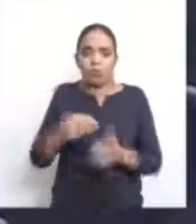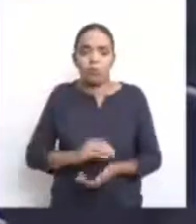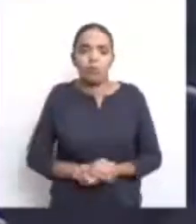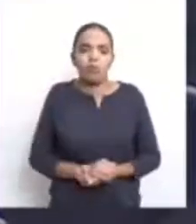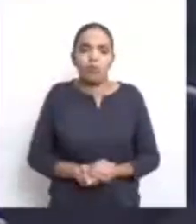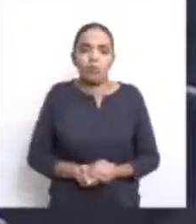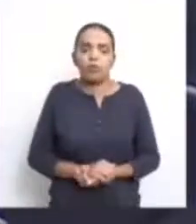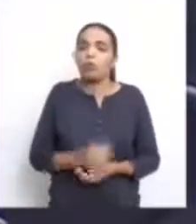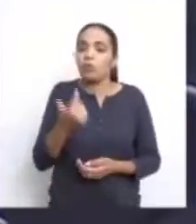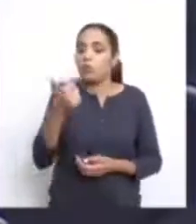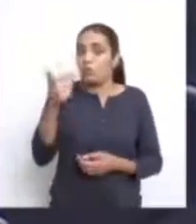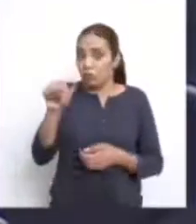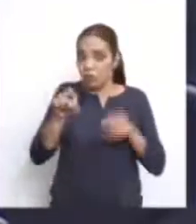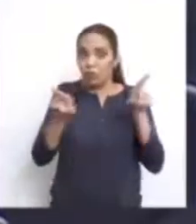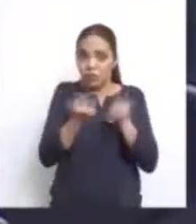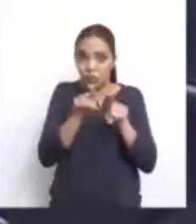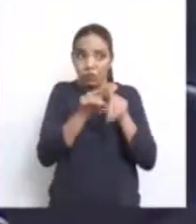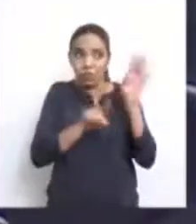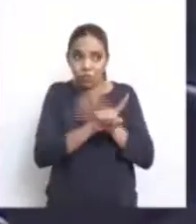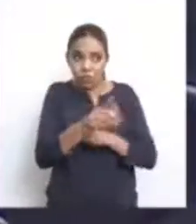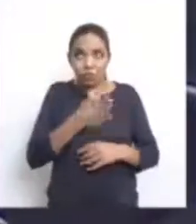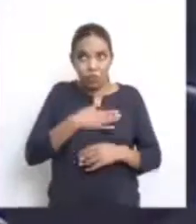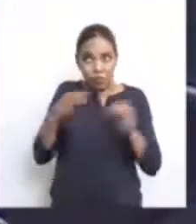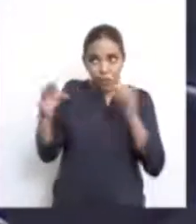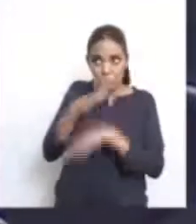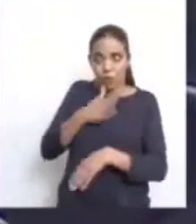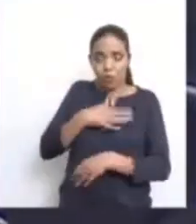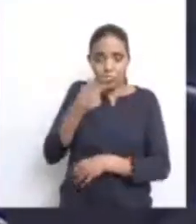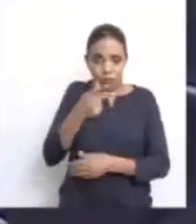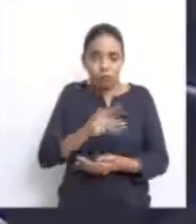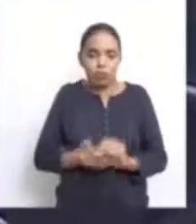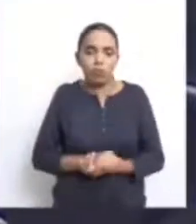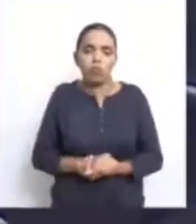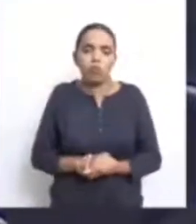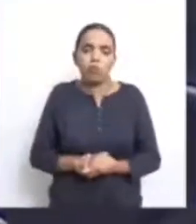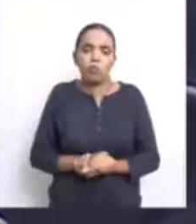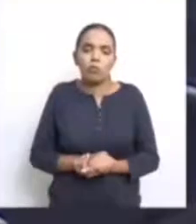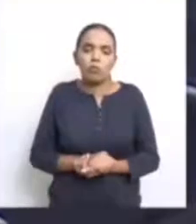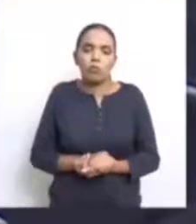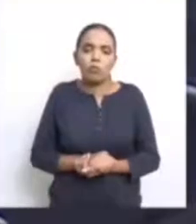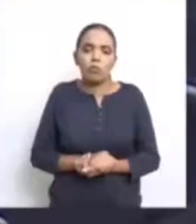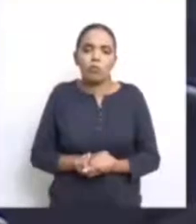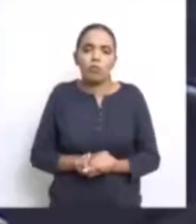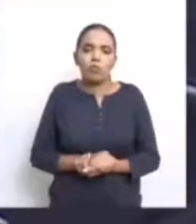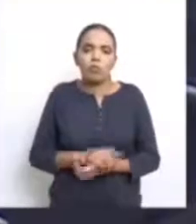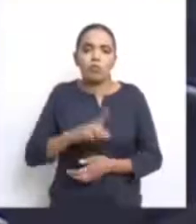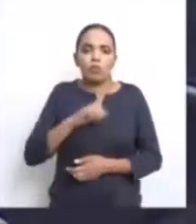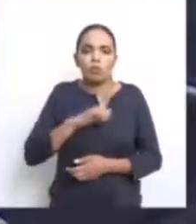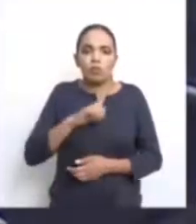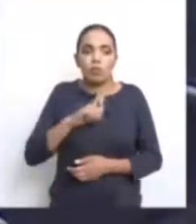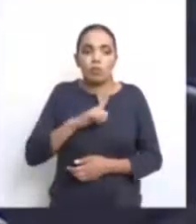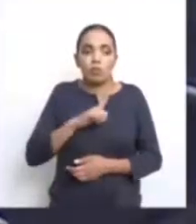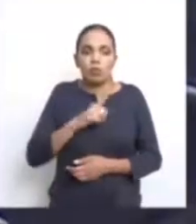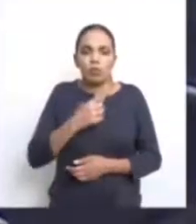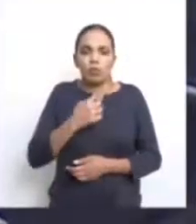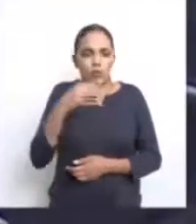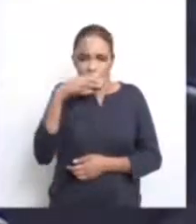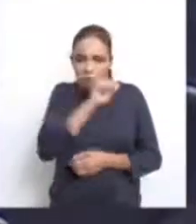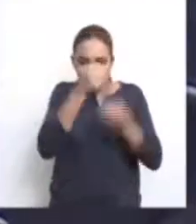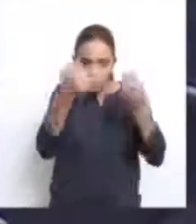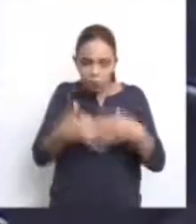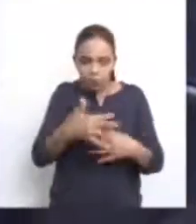E aí, uma outra questão, que é para encerrar, deputado Traiano, que é um insight que eu trago, o seguinte.